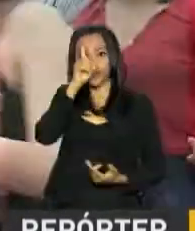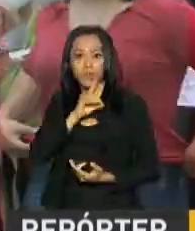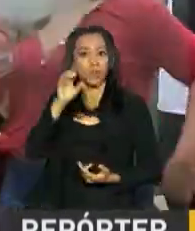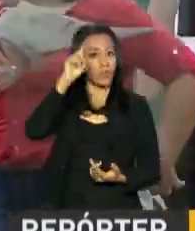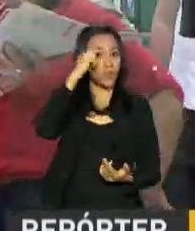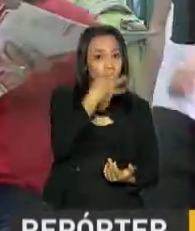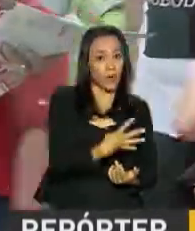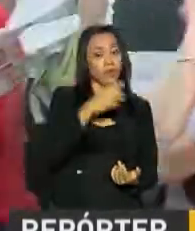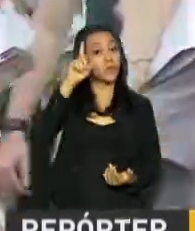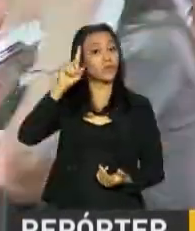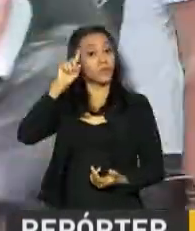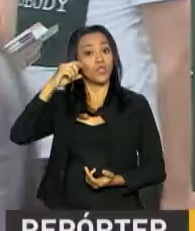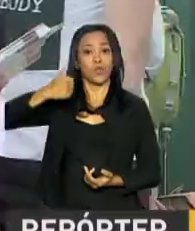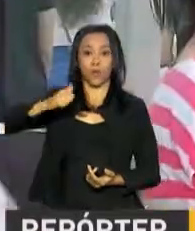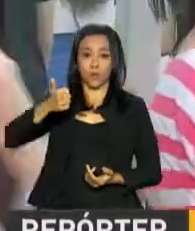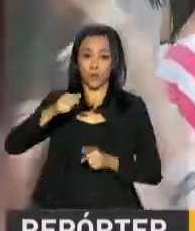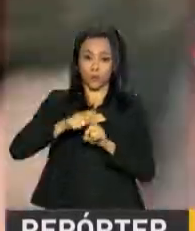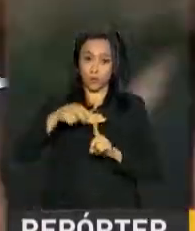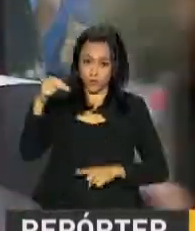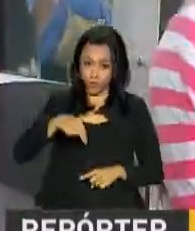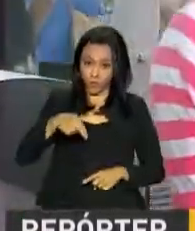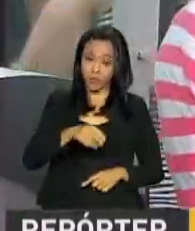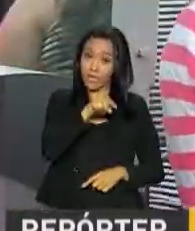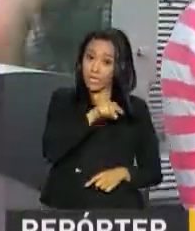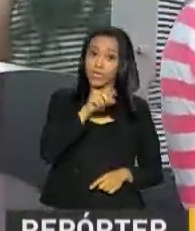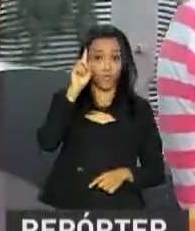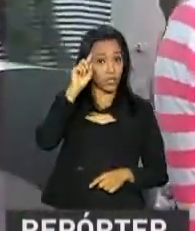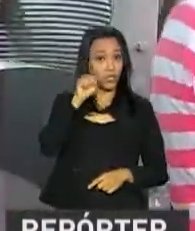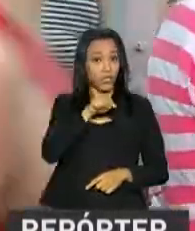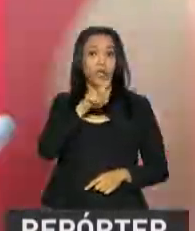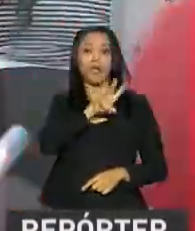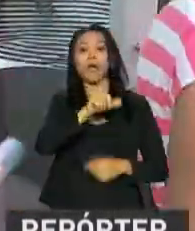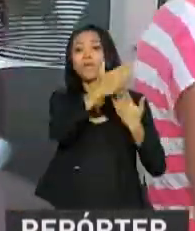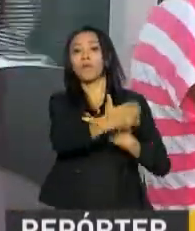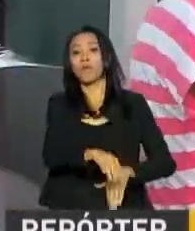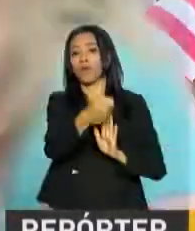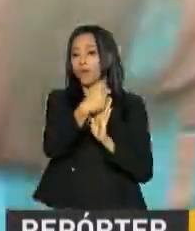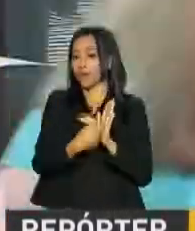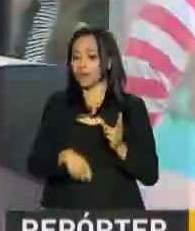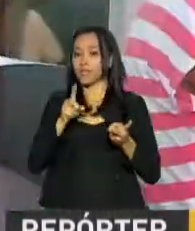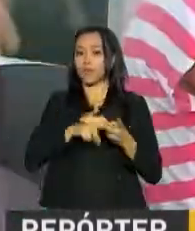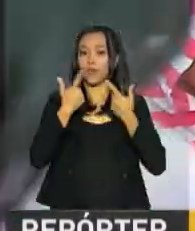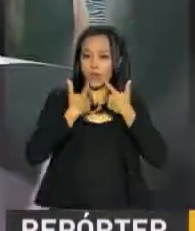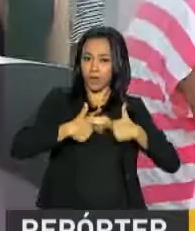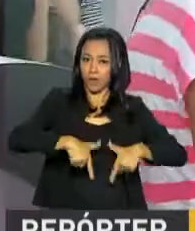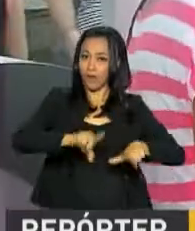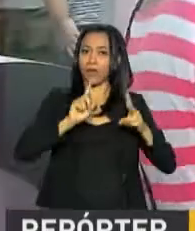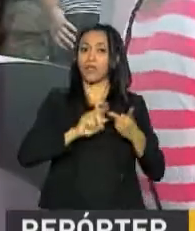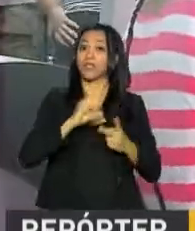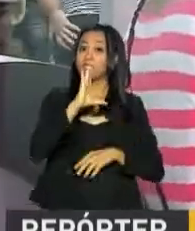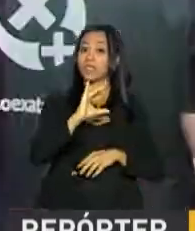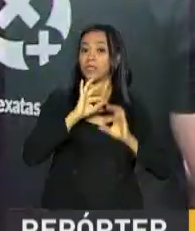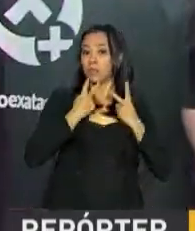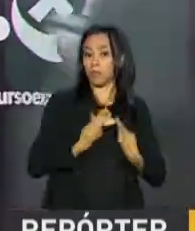dias 4 e 11 de novembro. No primeiro dia, serão aplicadas as provas de redação Linguagens e Ciências